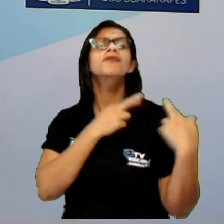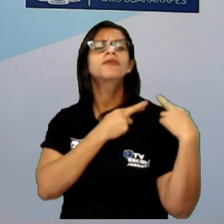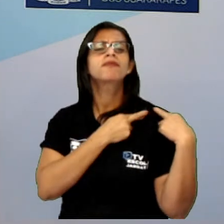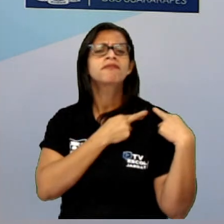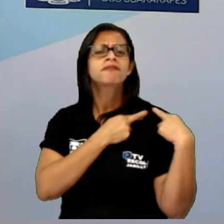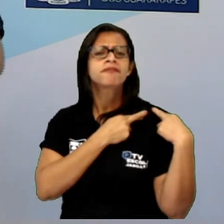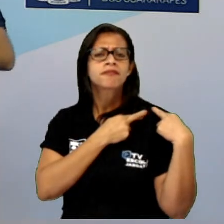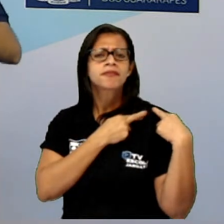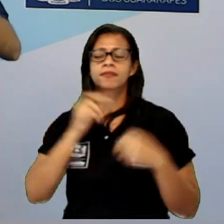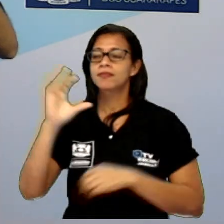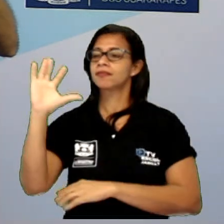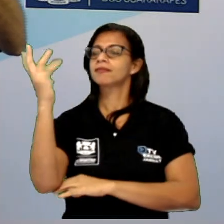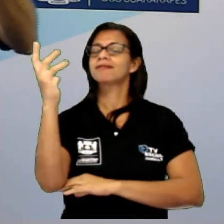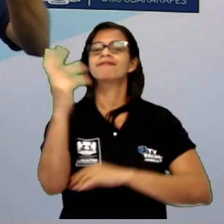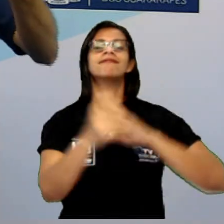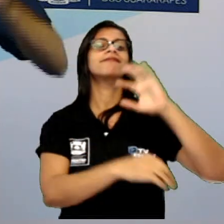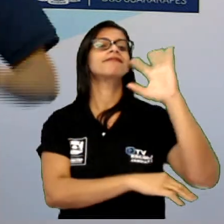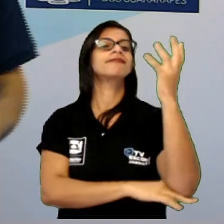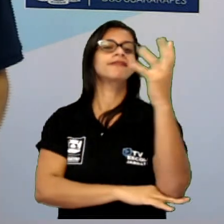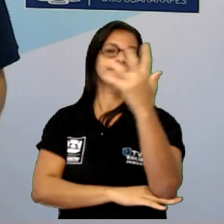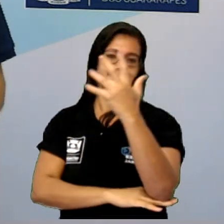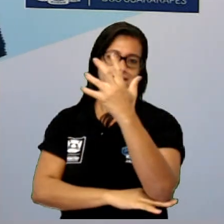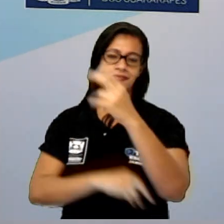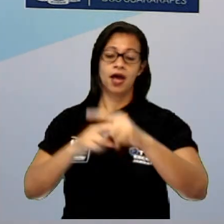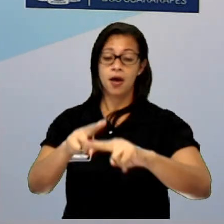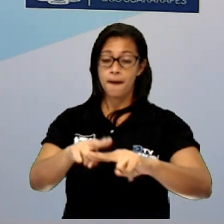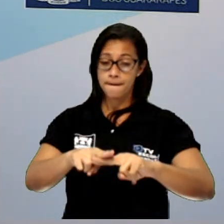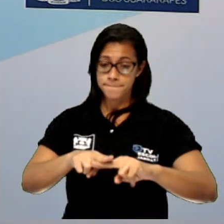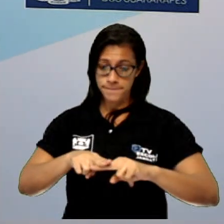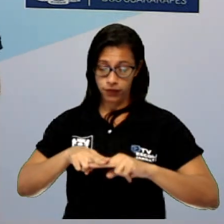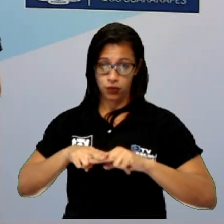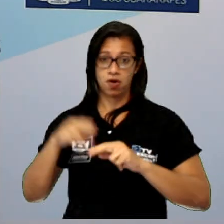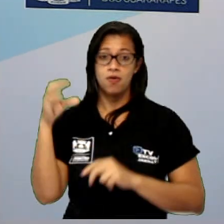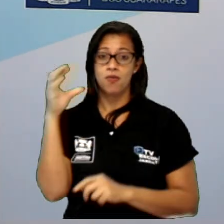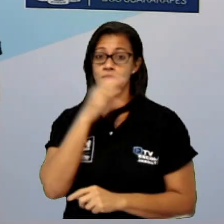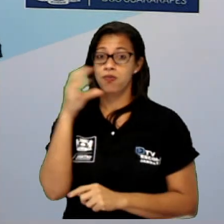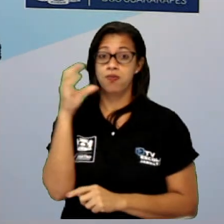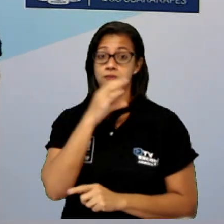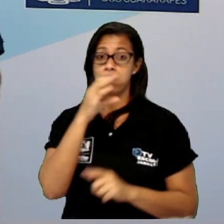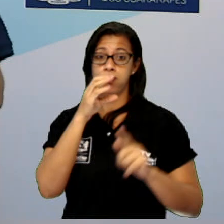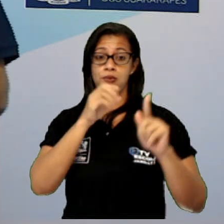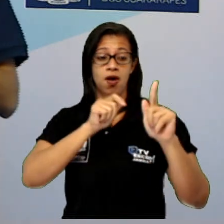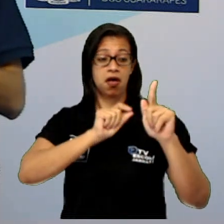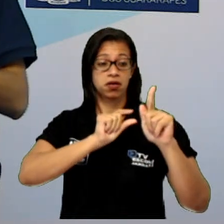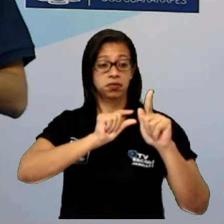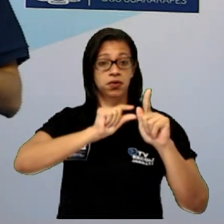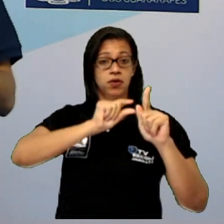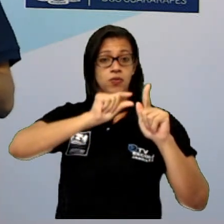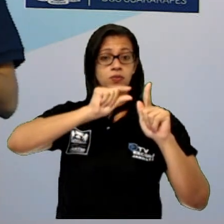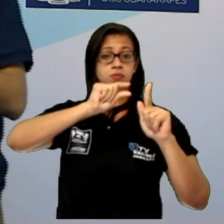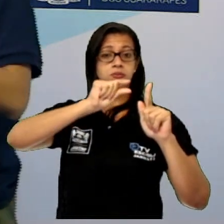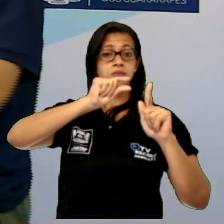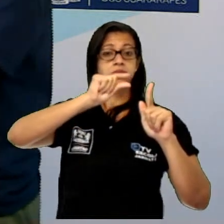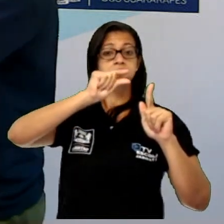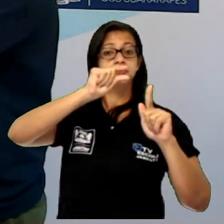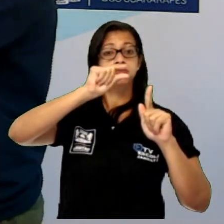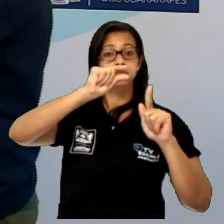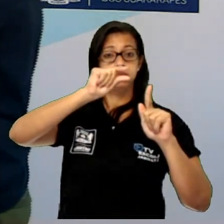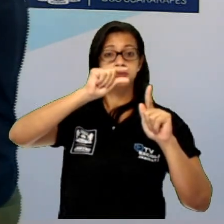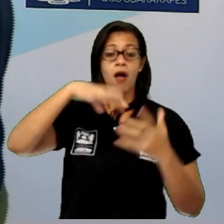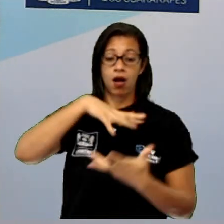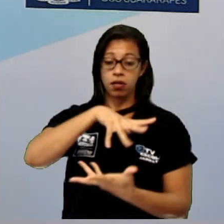Por quê? Por causa do aumento da temperatura. A temperatura da terra, ela aumenta a um ponto que